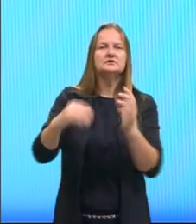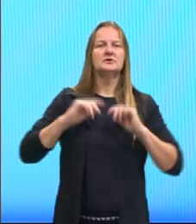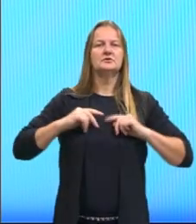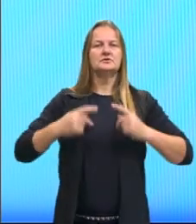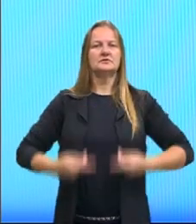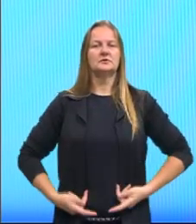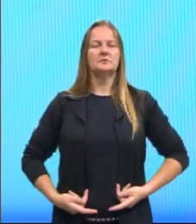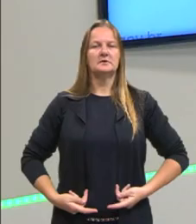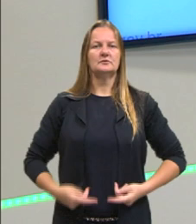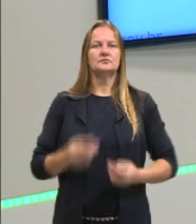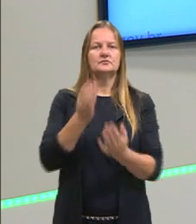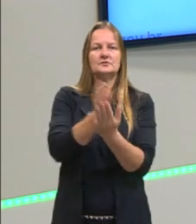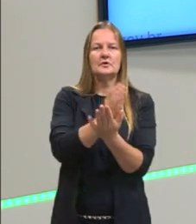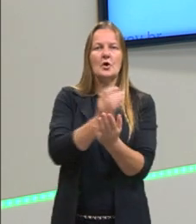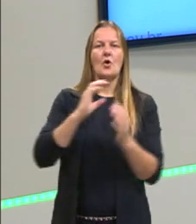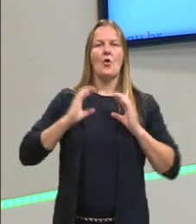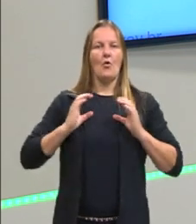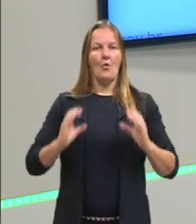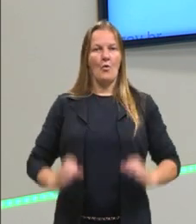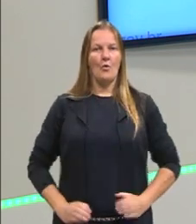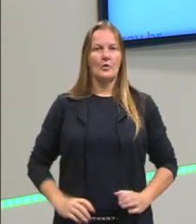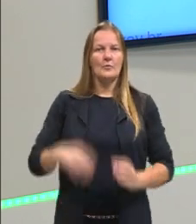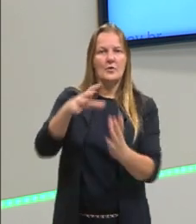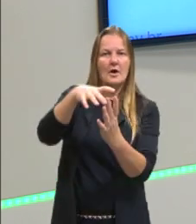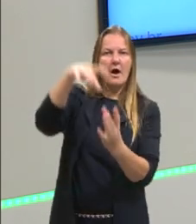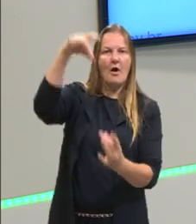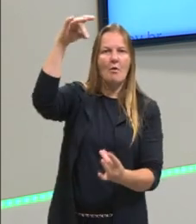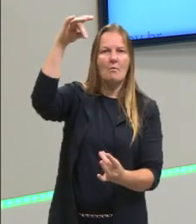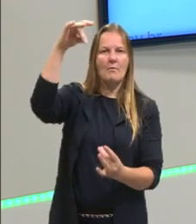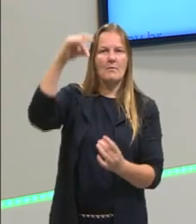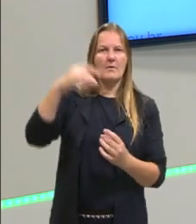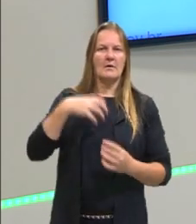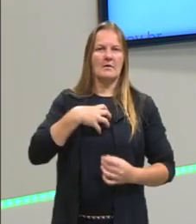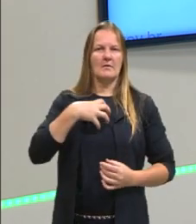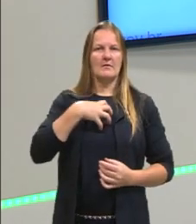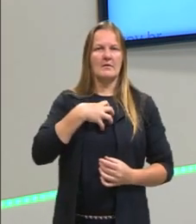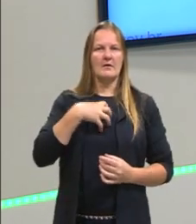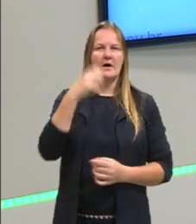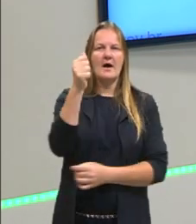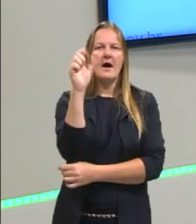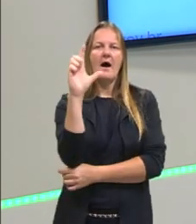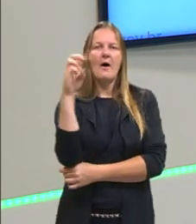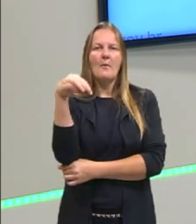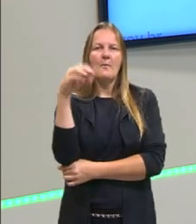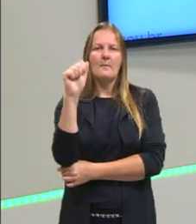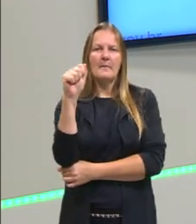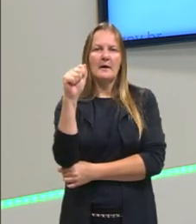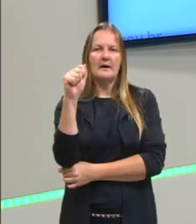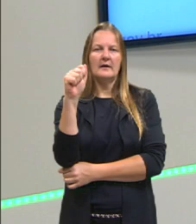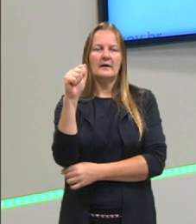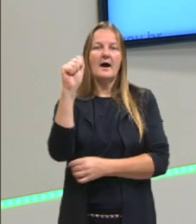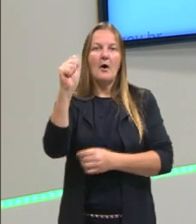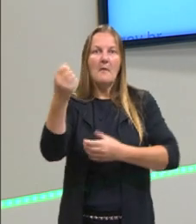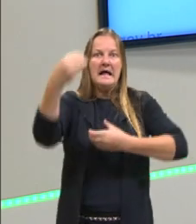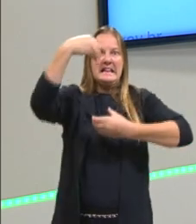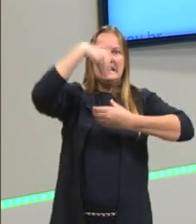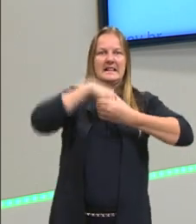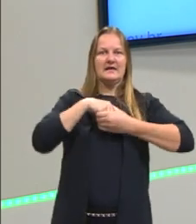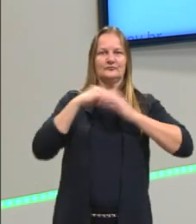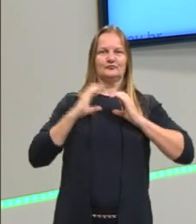corpo e alma. O corpo seria uma morada da alma, o corpo como uma